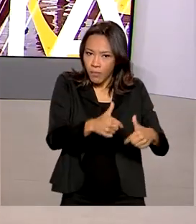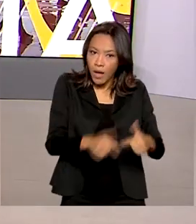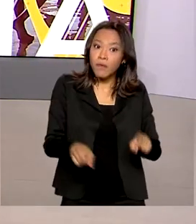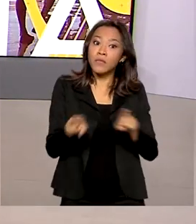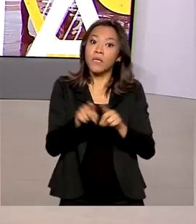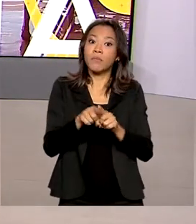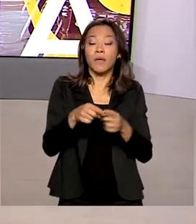contratos.